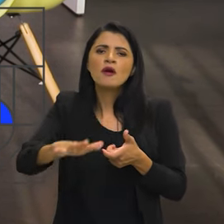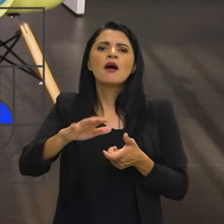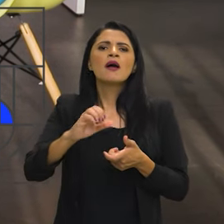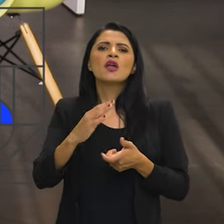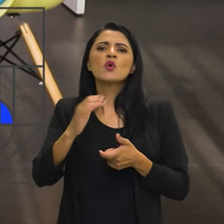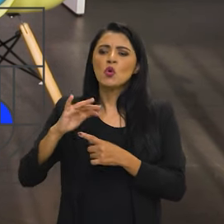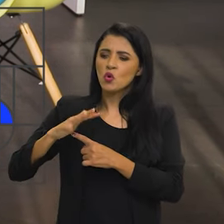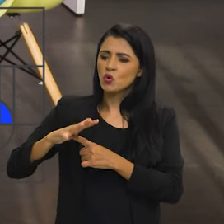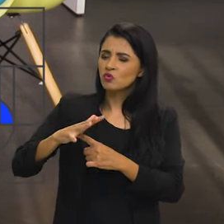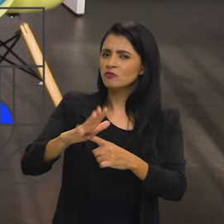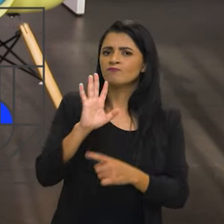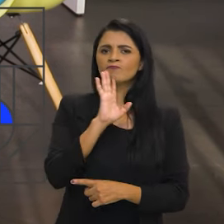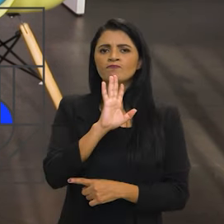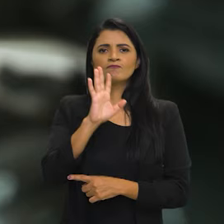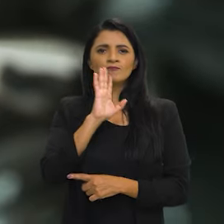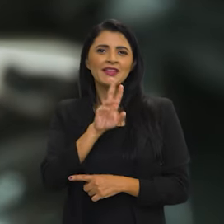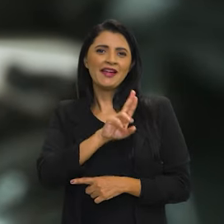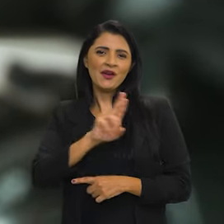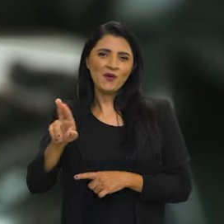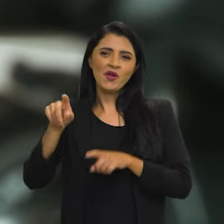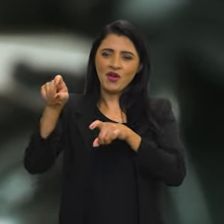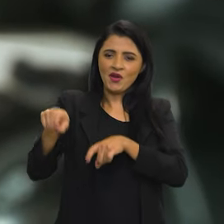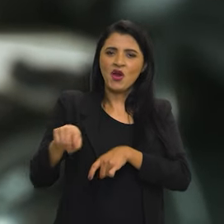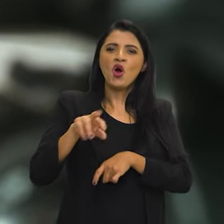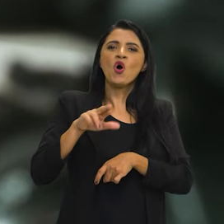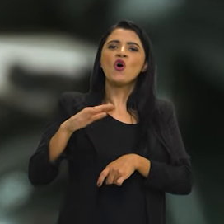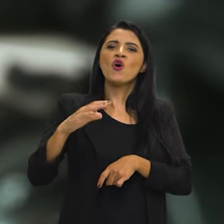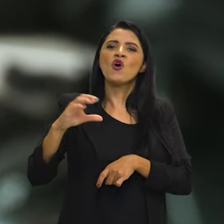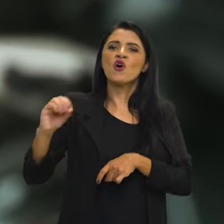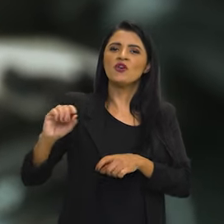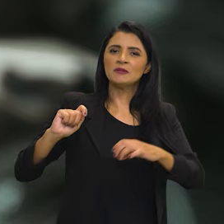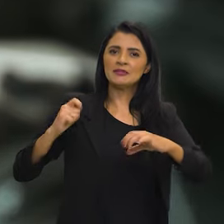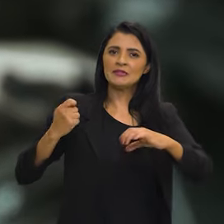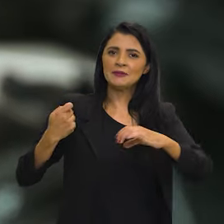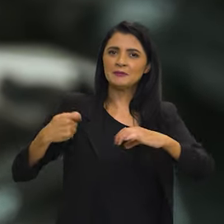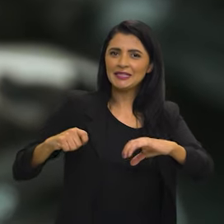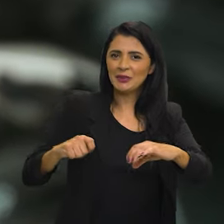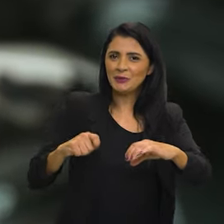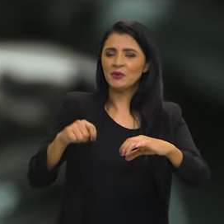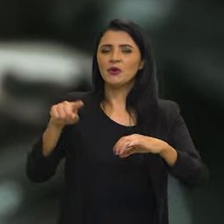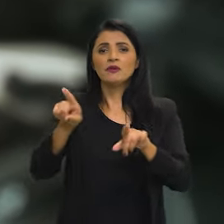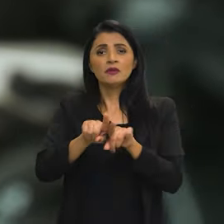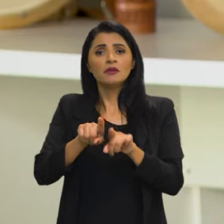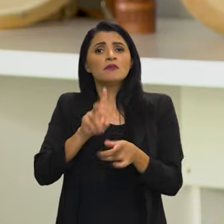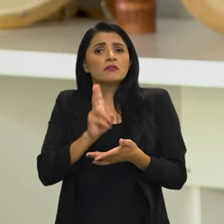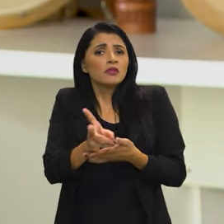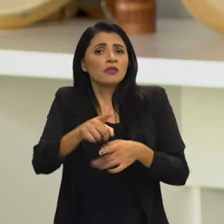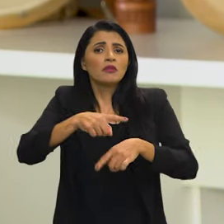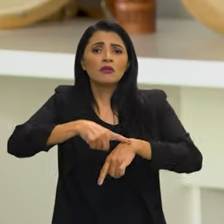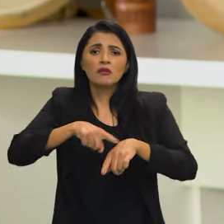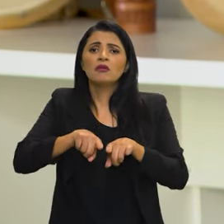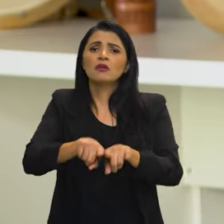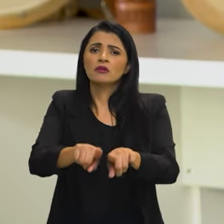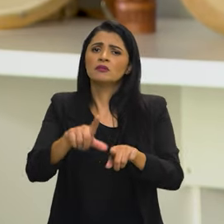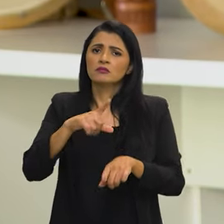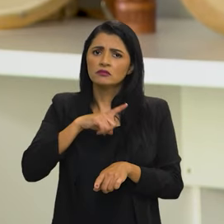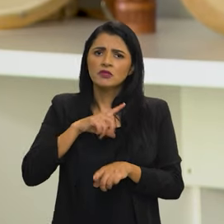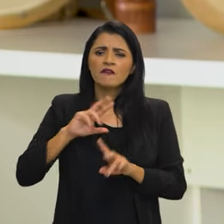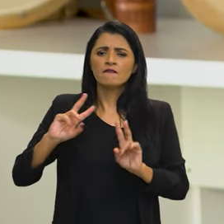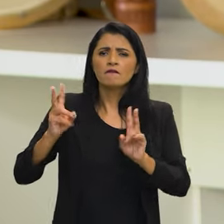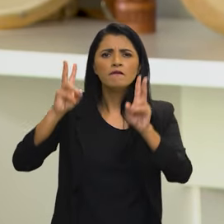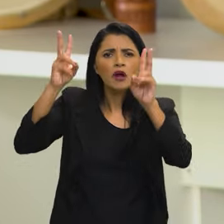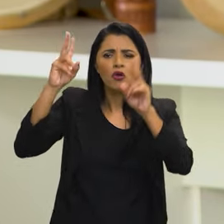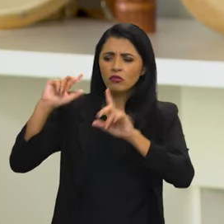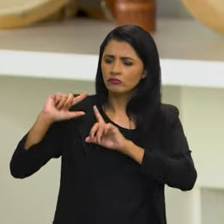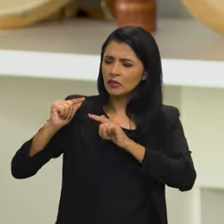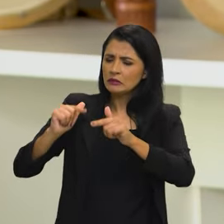que o bispo está chamando agora de roça quilombola e ao mesmo tempo tem uma manutenção de valores e